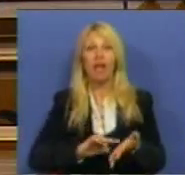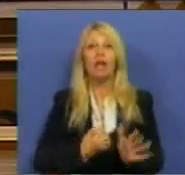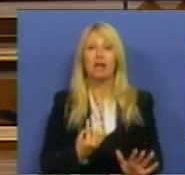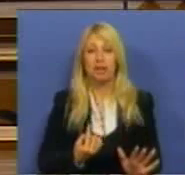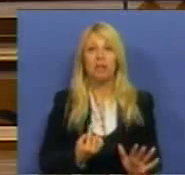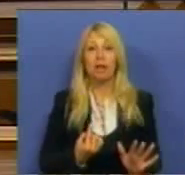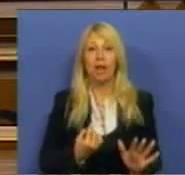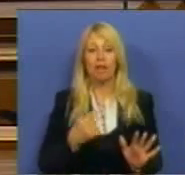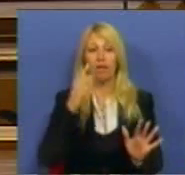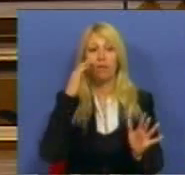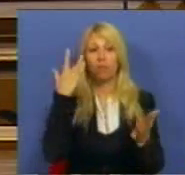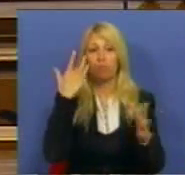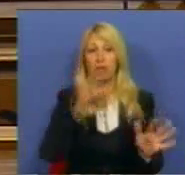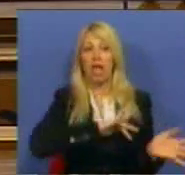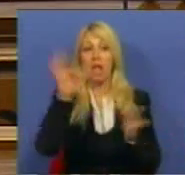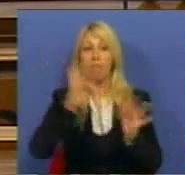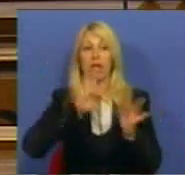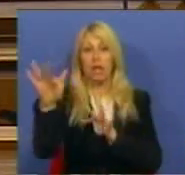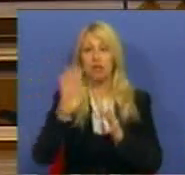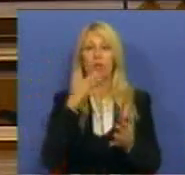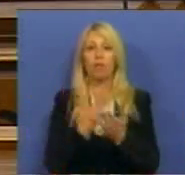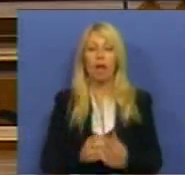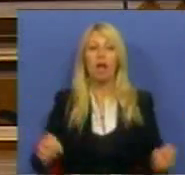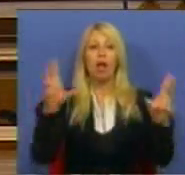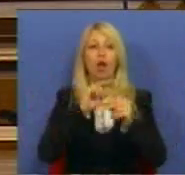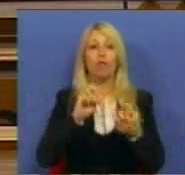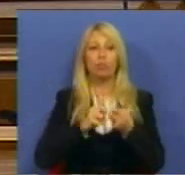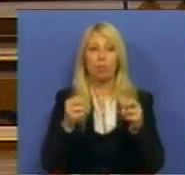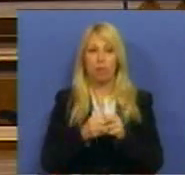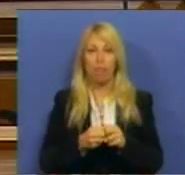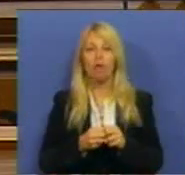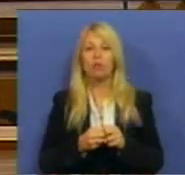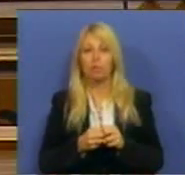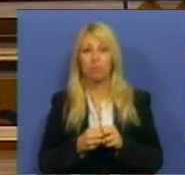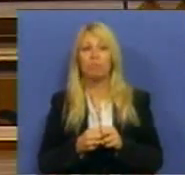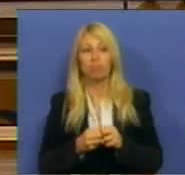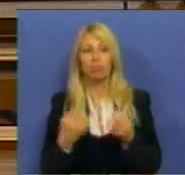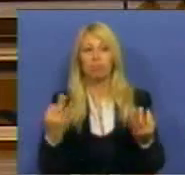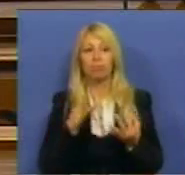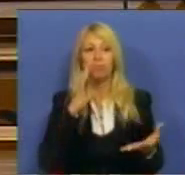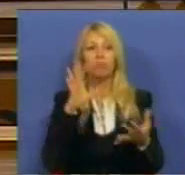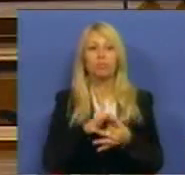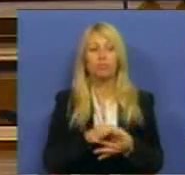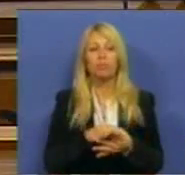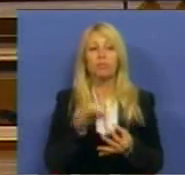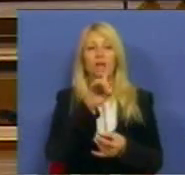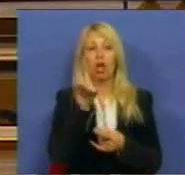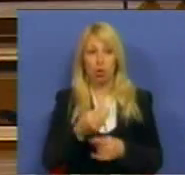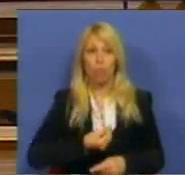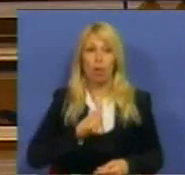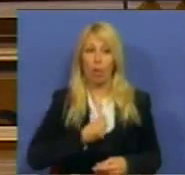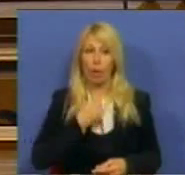para a imigração colocou novos problemas e coloca novos problemas que têm a ver com questões muito